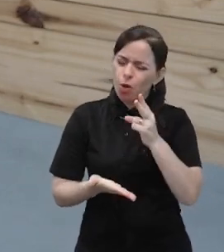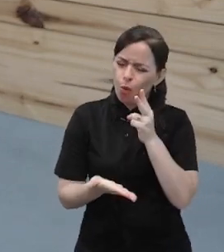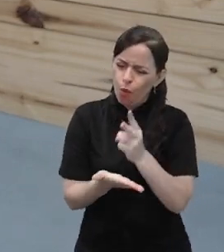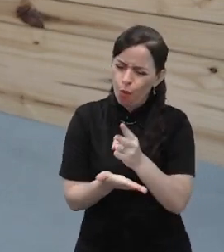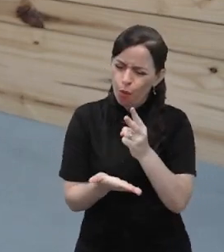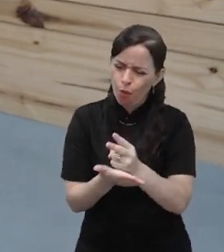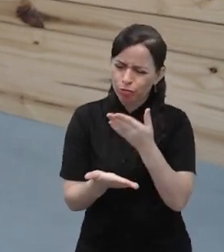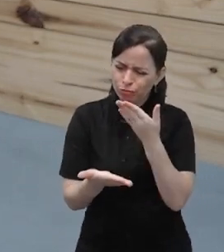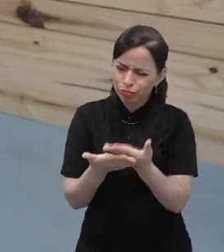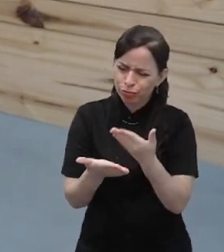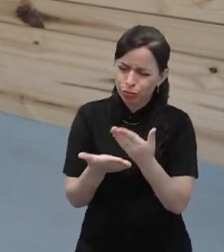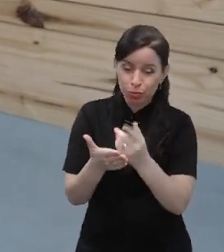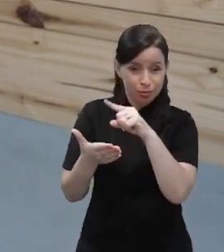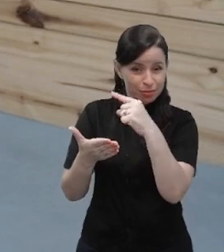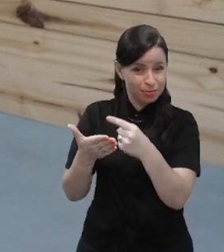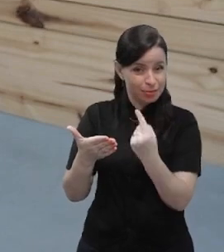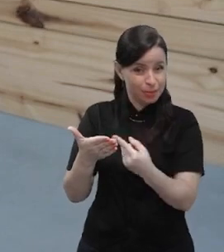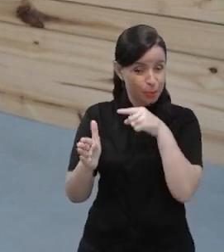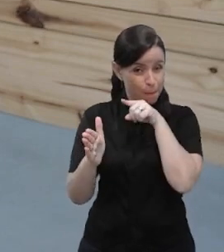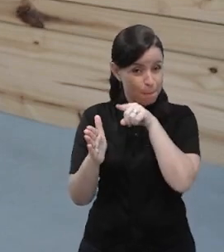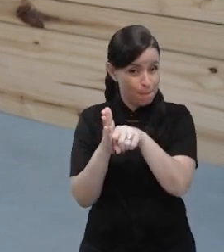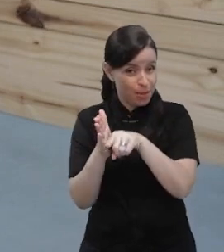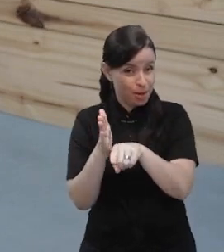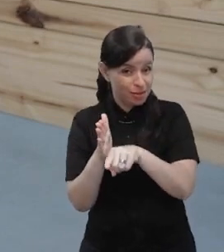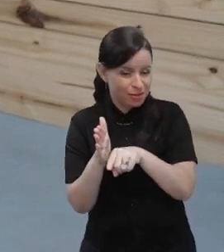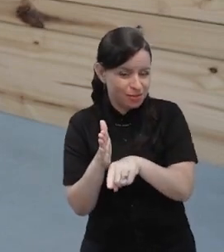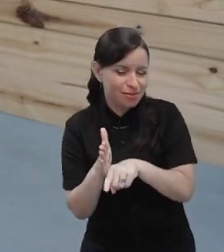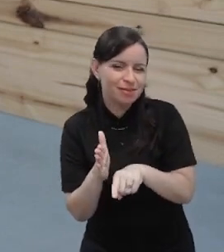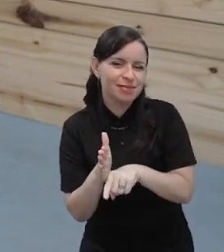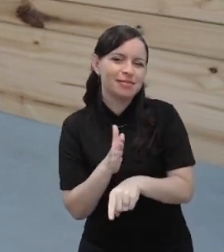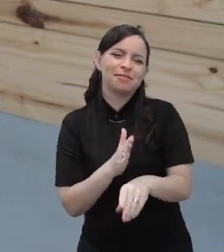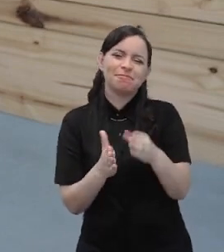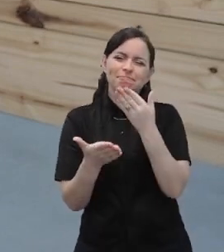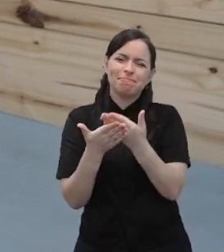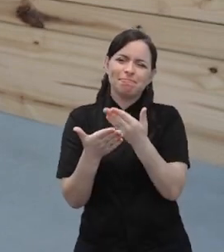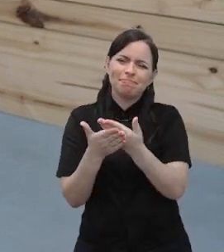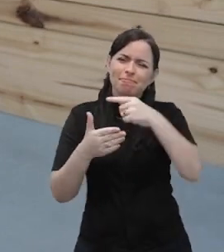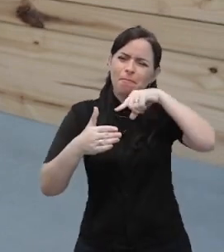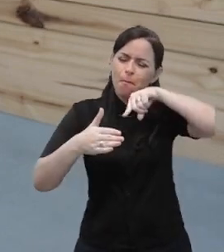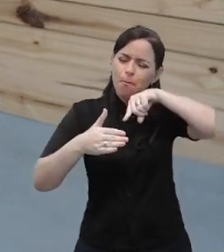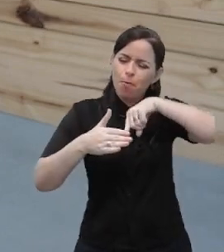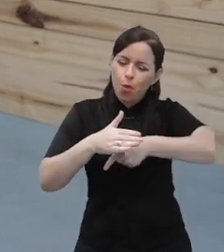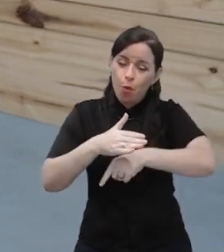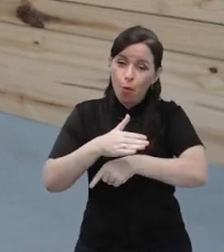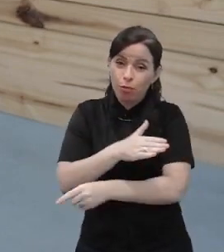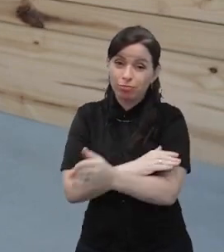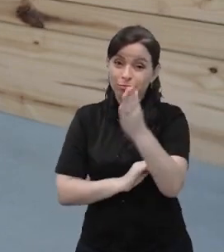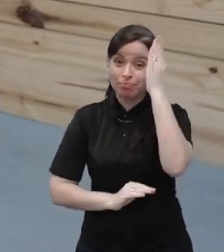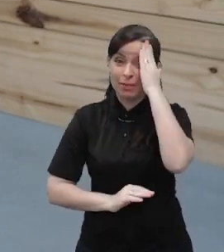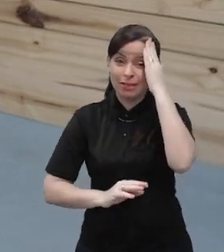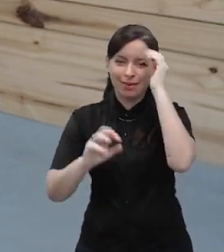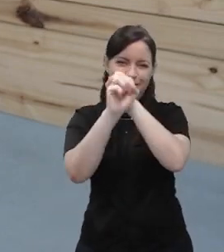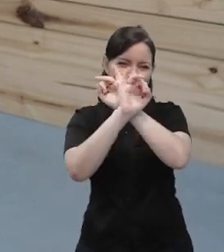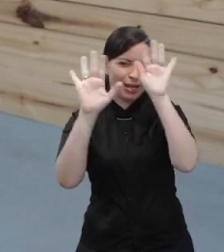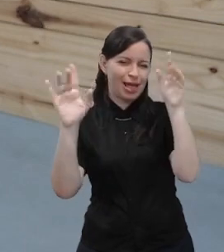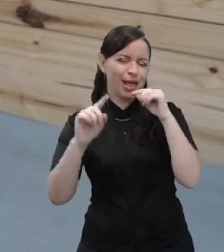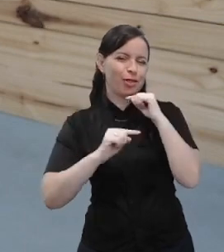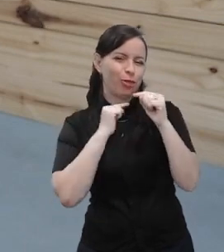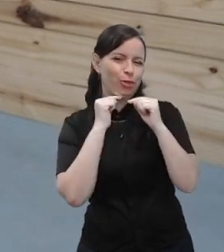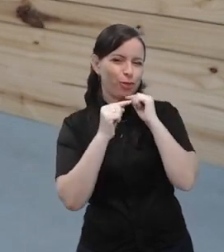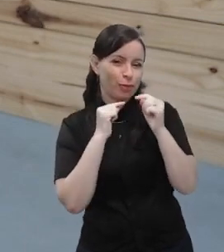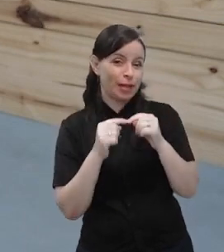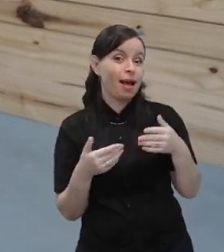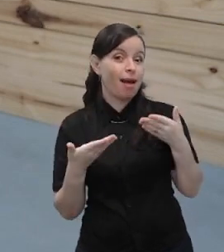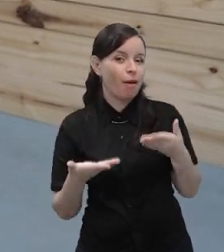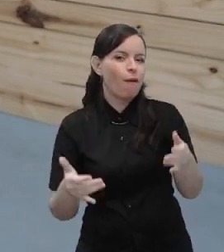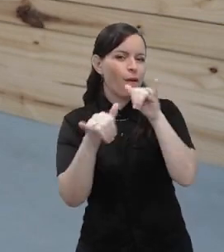-book, procurando essas informações, pesquisando mais a fundo, tá certo? E esclarecendo as suas dúvidas. Só um aviso